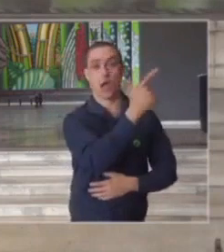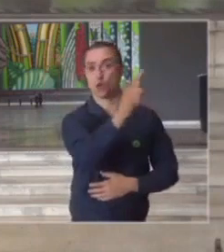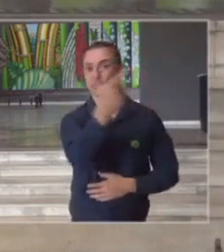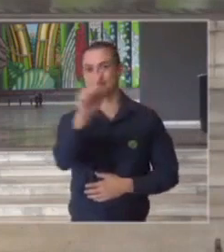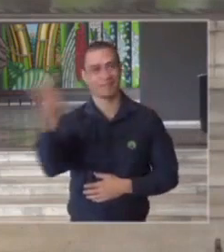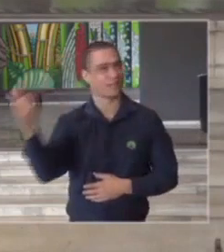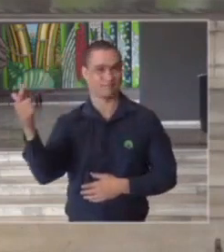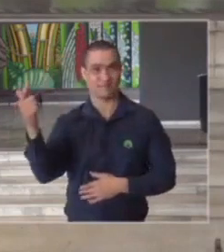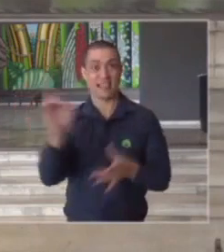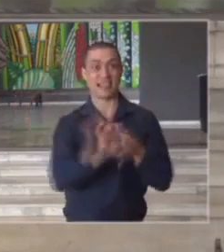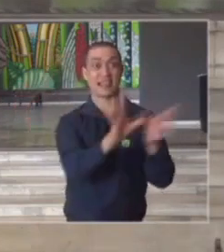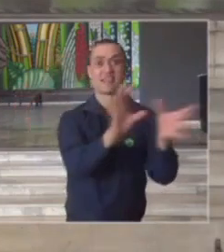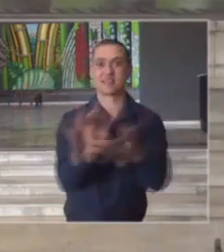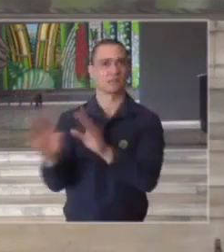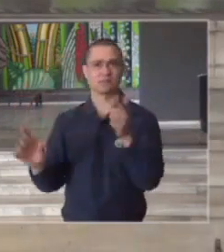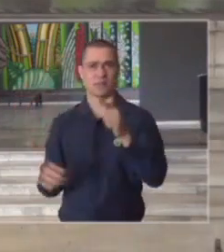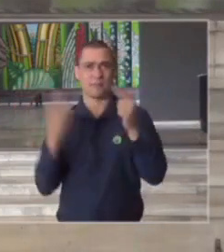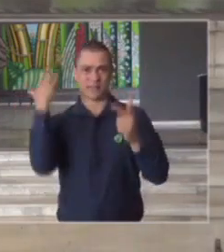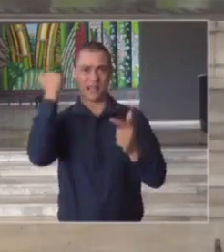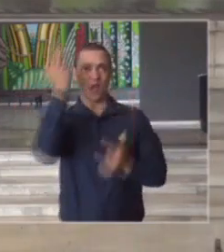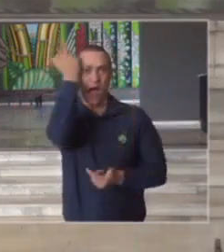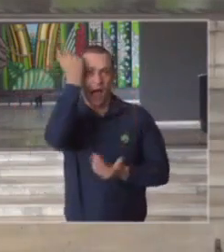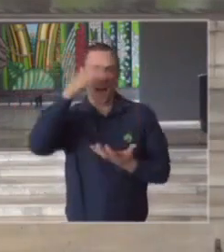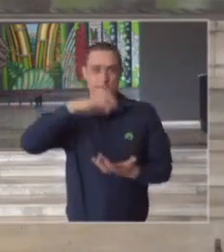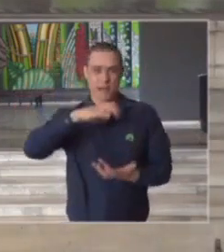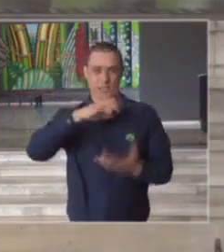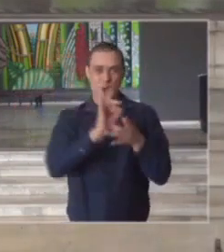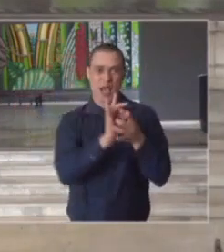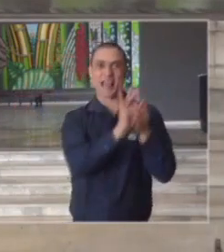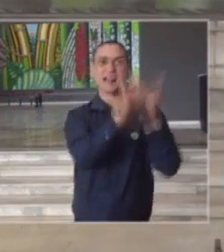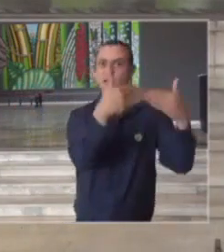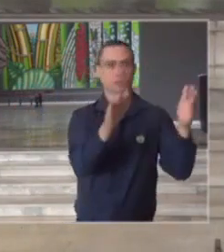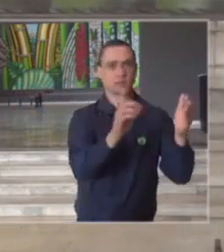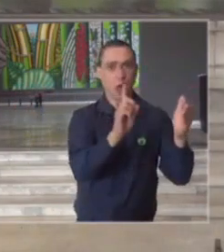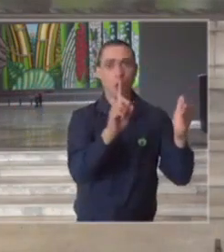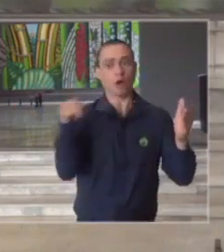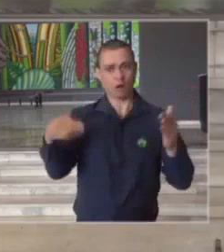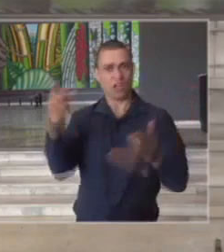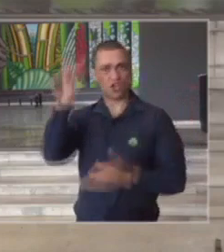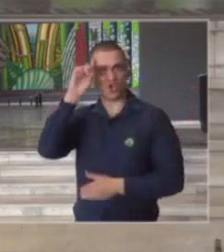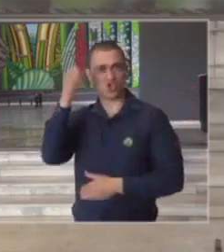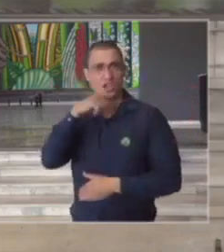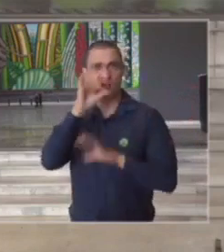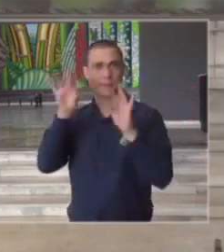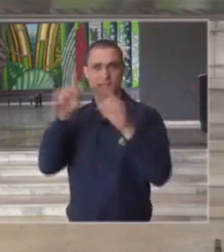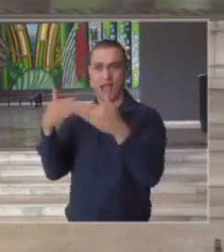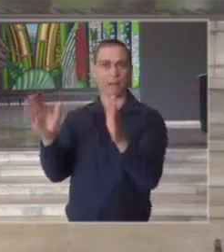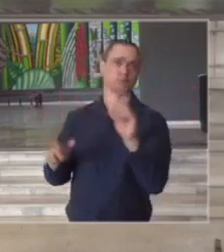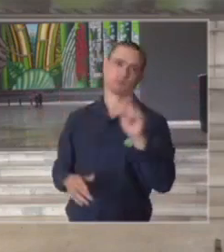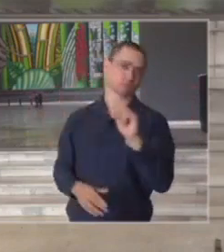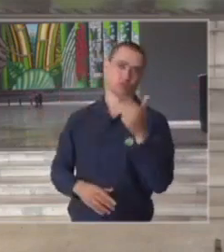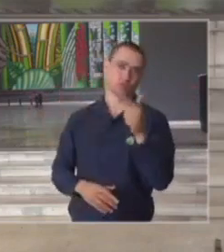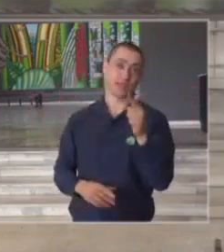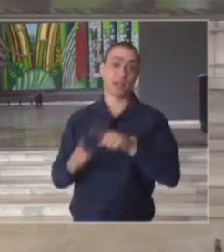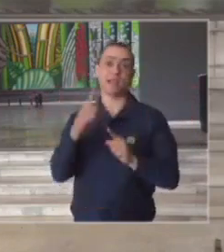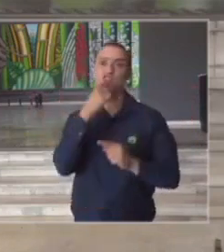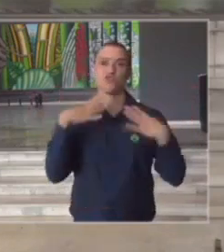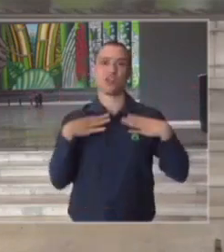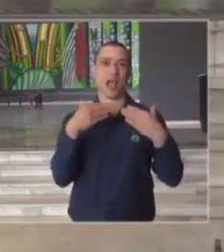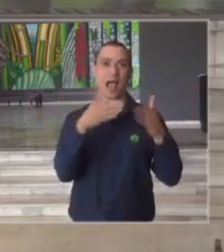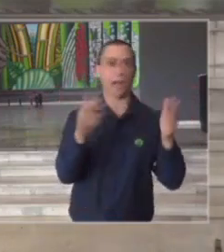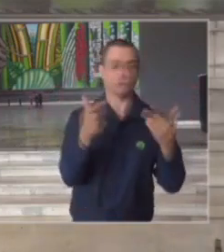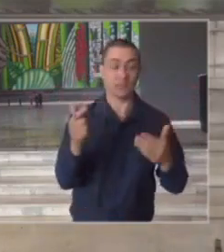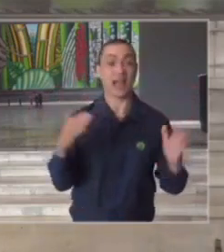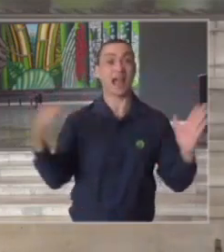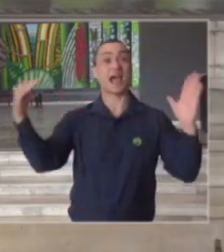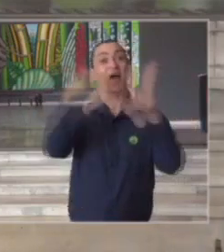não houve exceção para a Páscoa não haverá exceção para o dia das mães como não haverá exceção para feriados até o